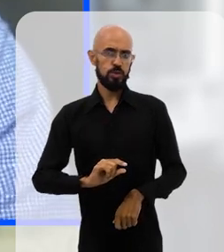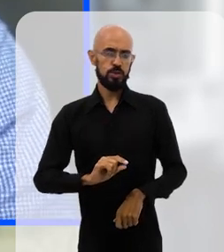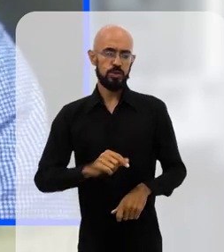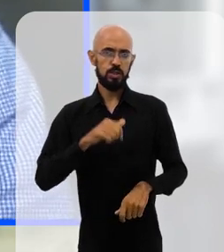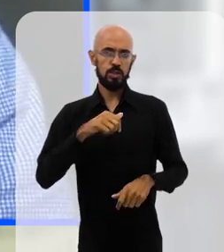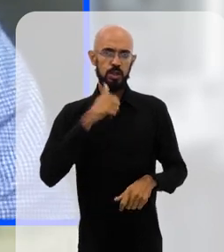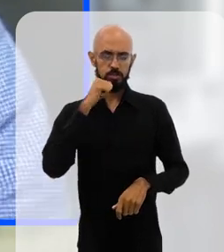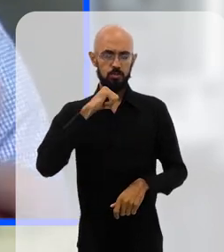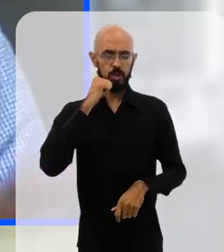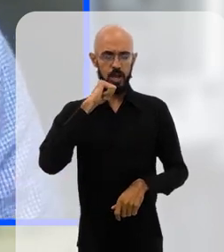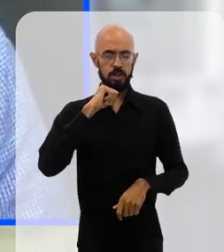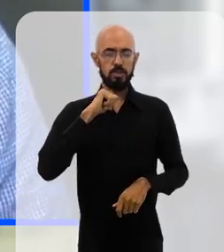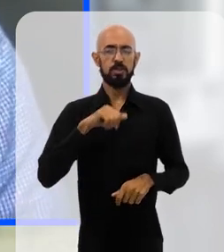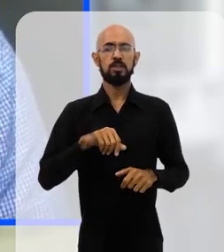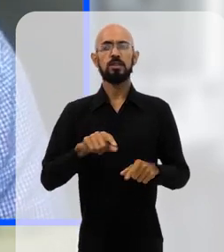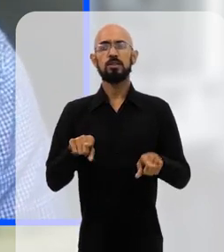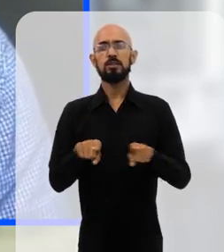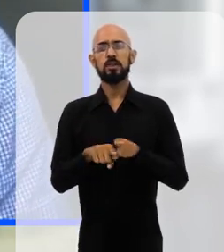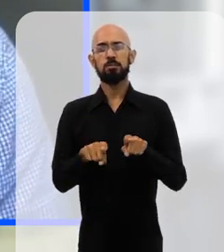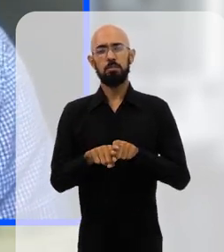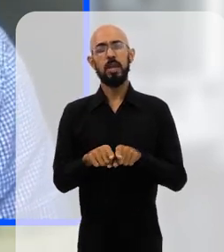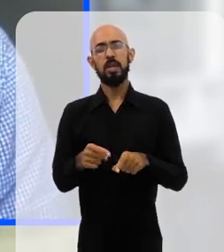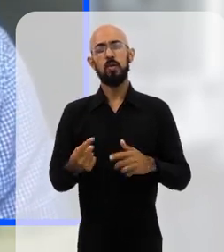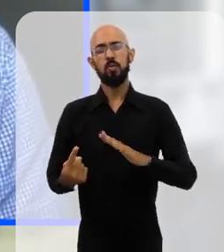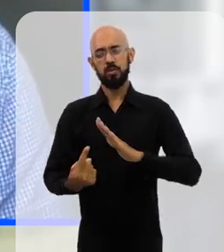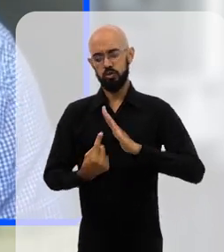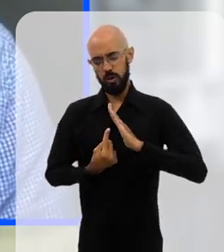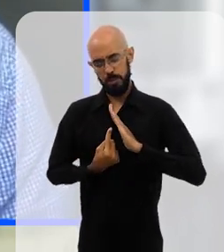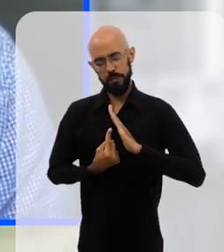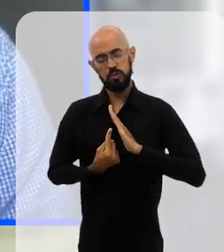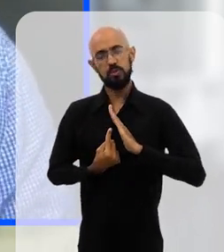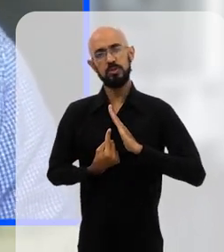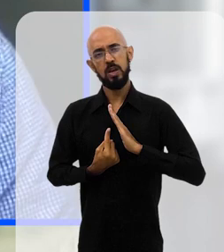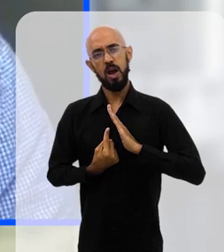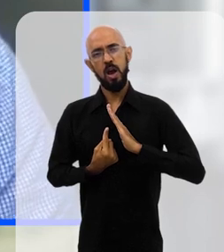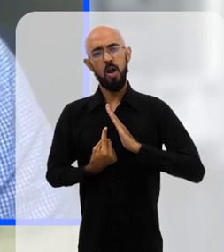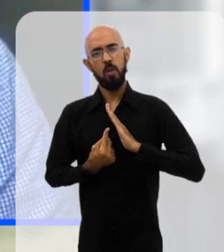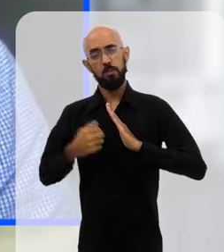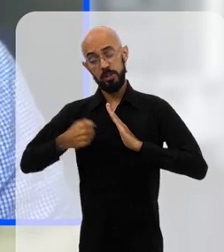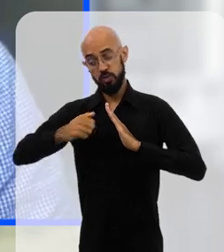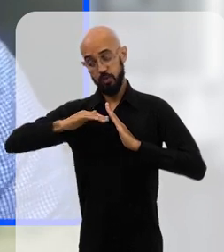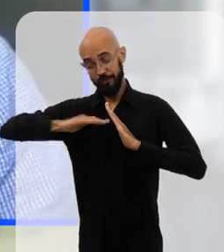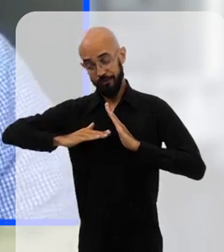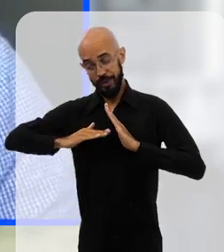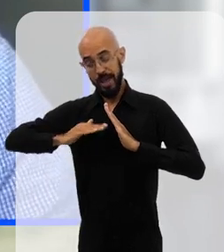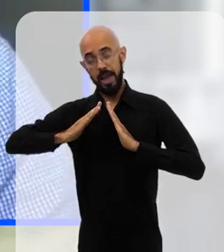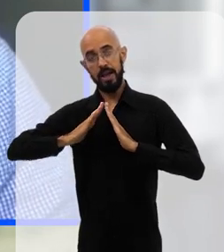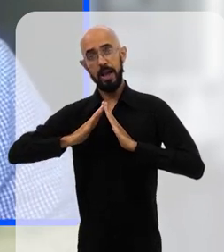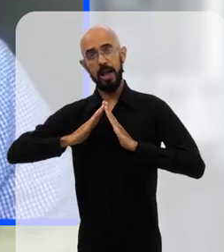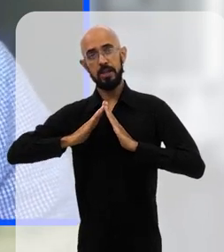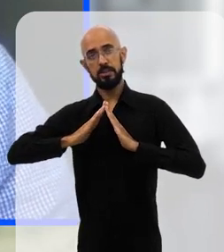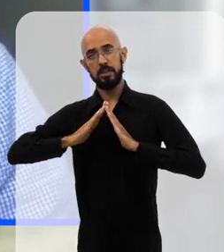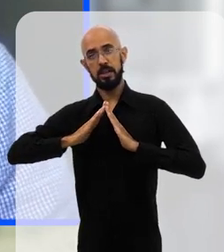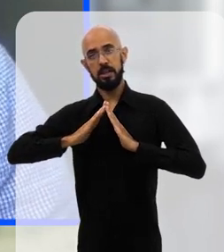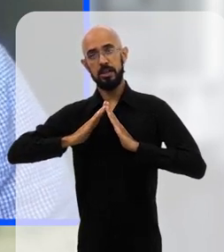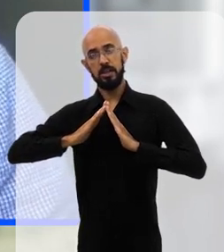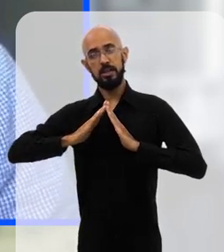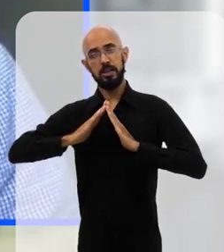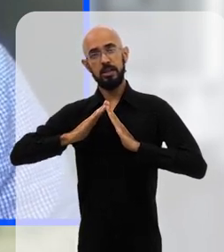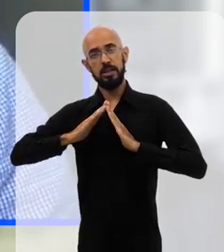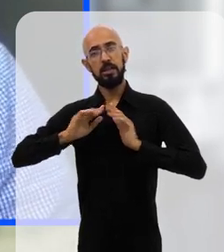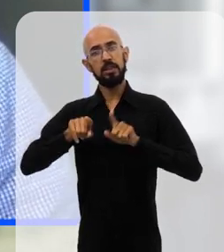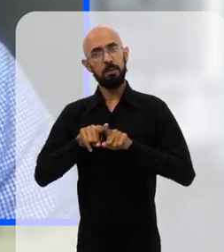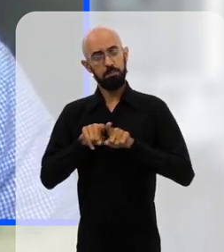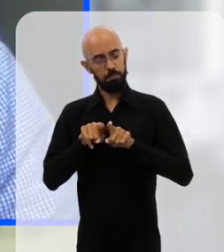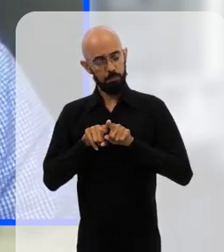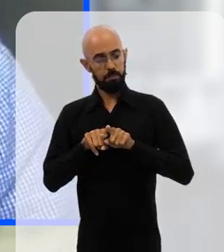As mulheres acabaram com as medidas de isolamento social, tendo que ficar em casa, isso aumentando também o